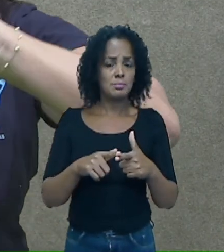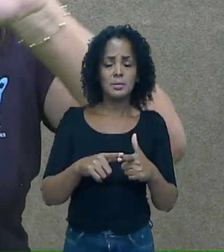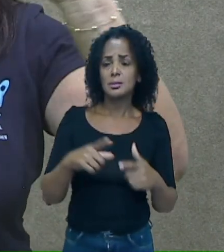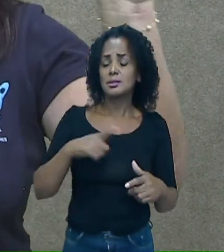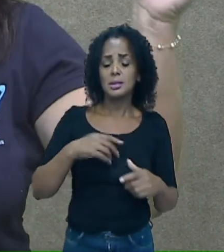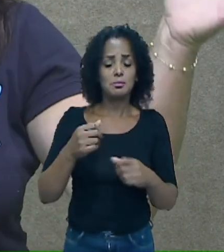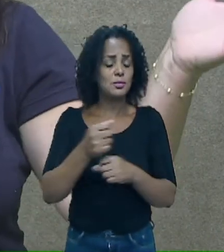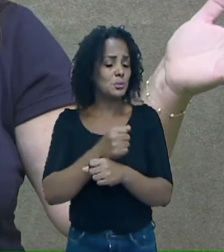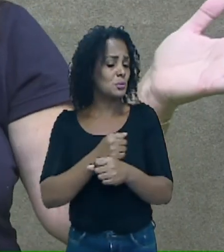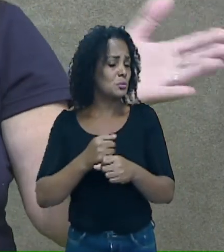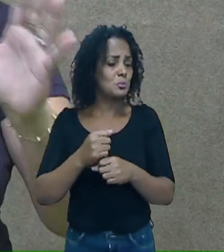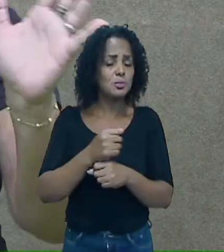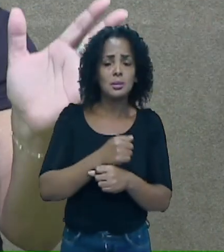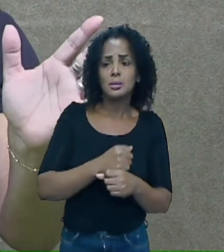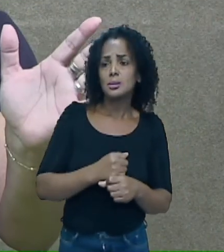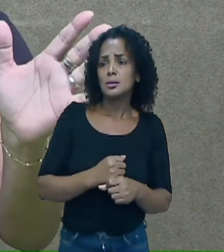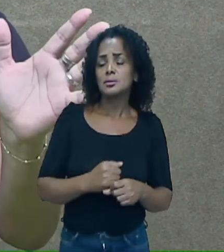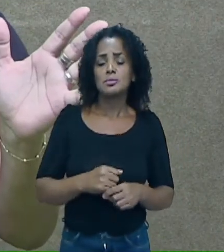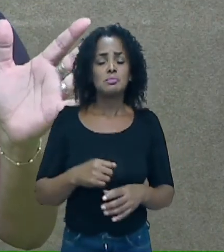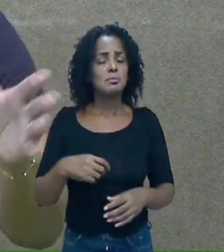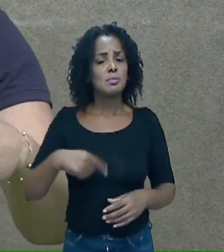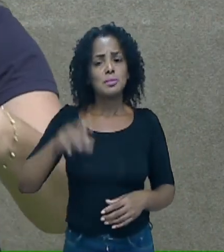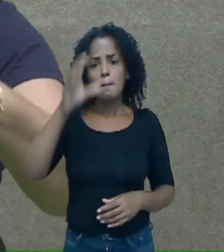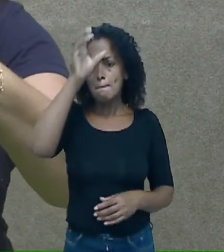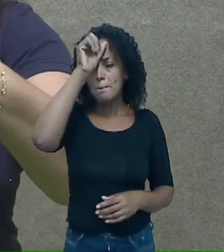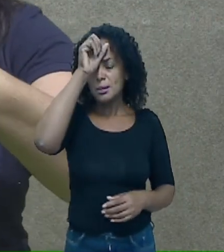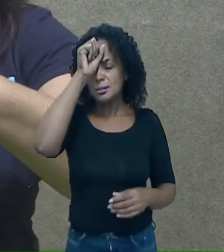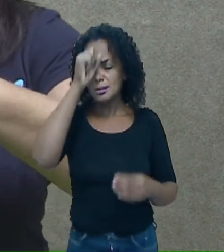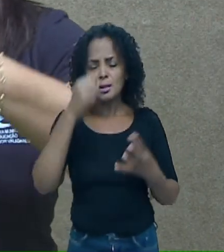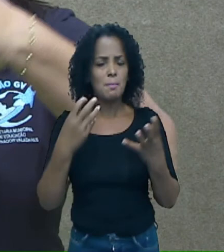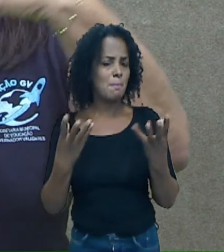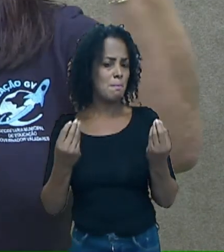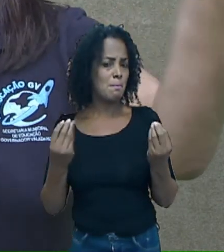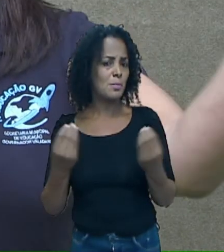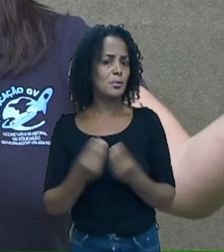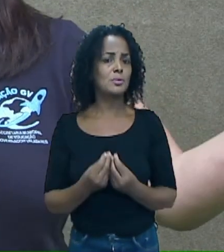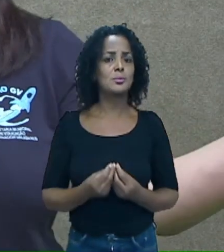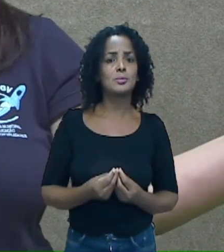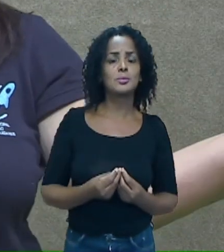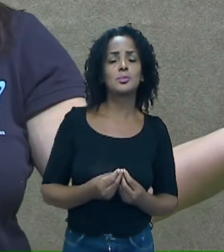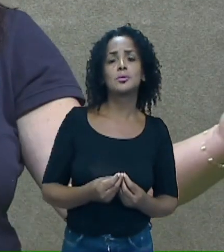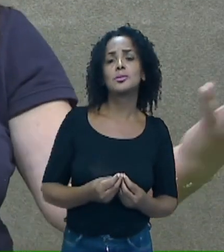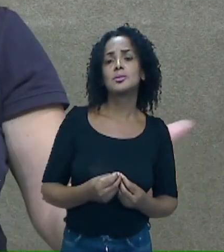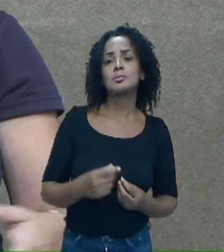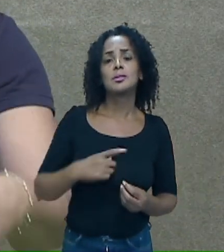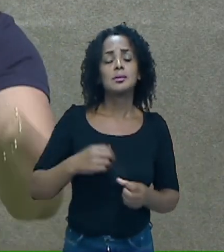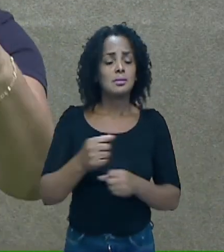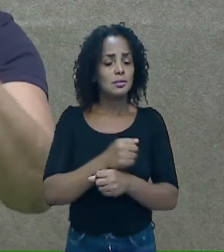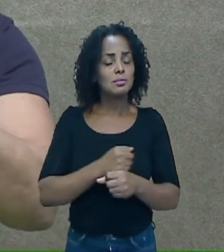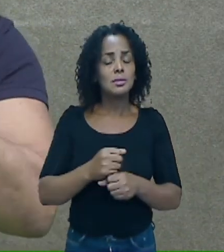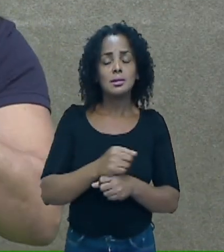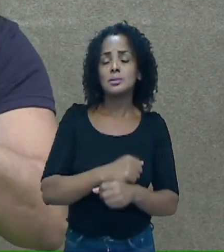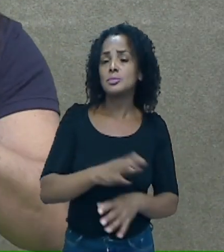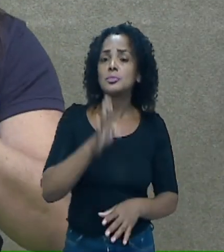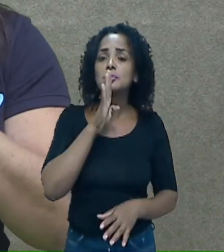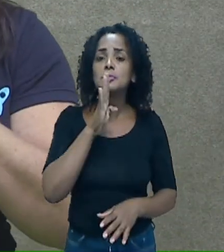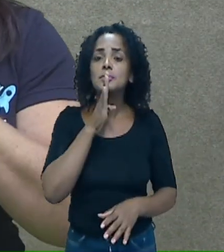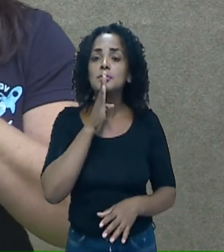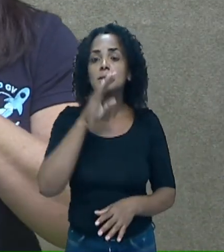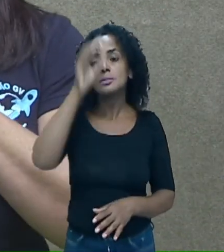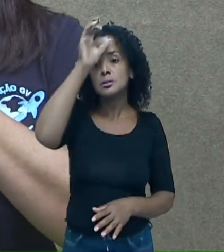teremos grandes aprendizados, não é mesmo? Será um ano próspero de conhecimentos e sabedoria.